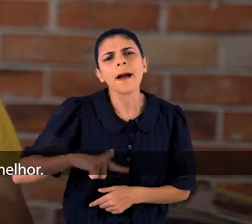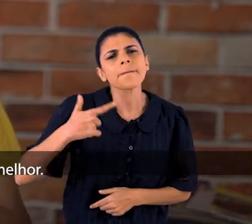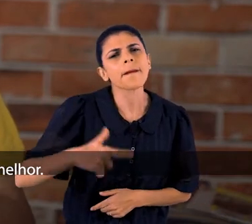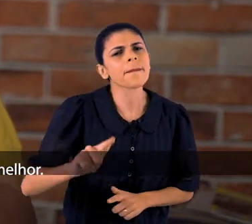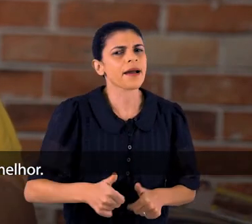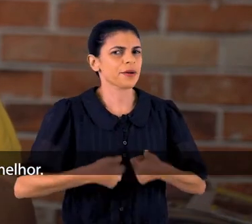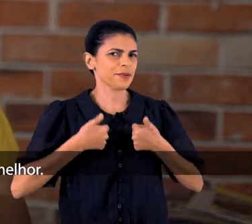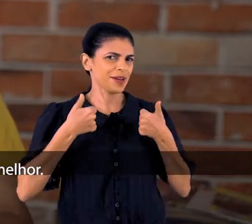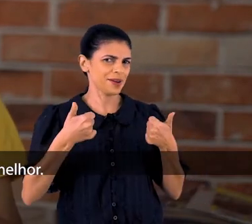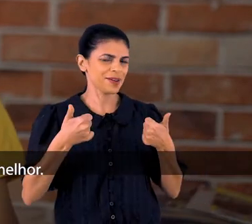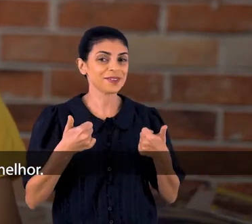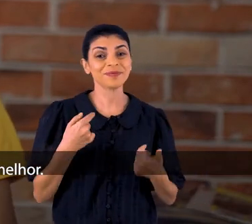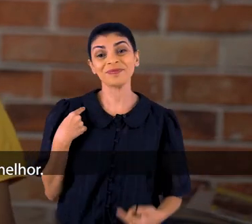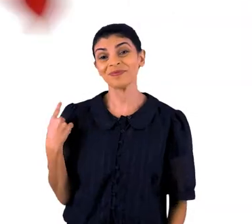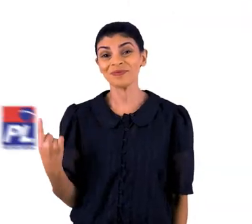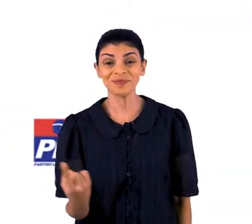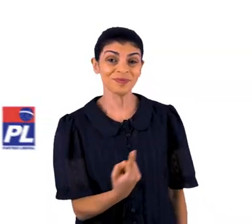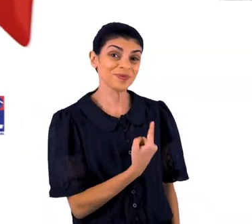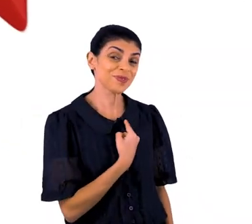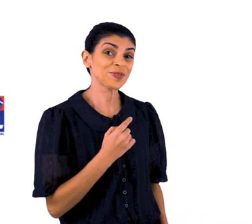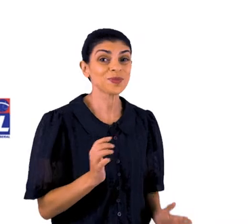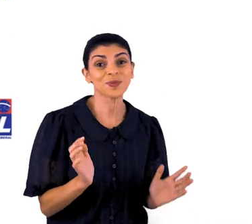agora eu posso fazer muito melhor.